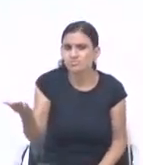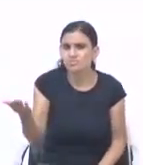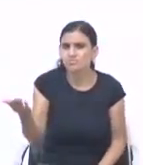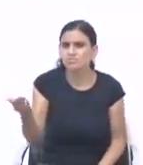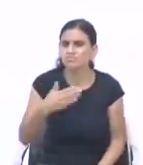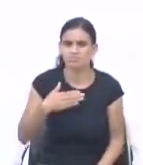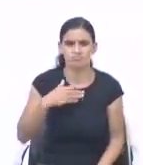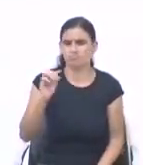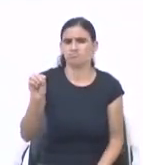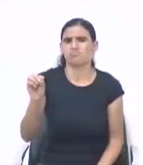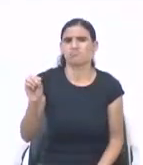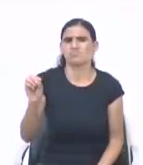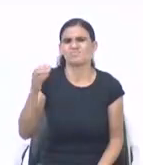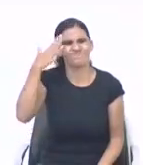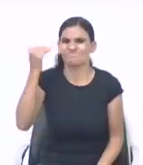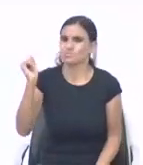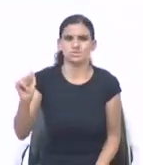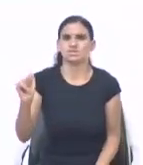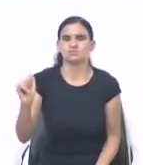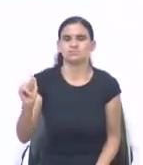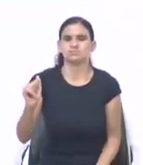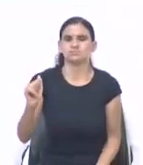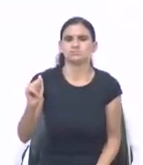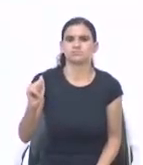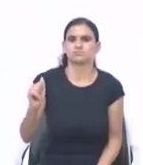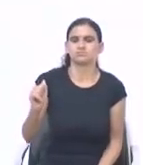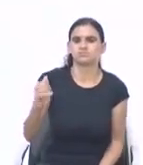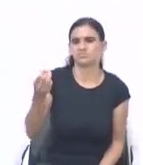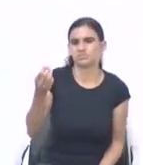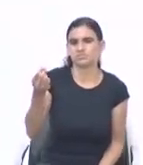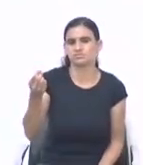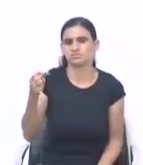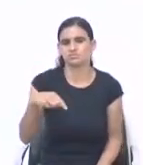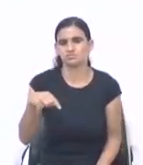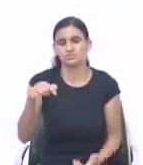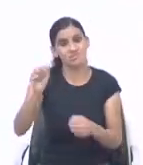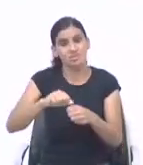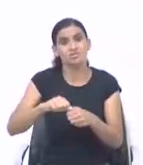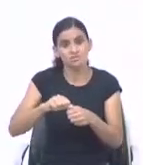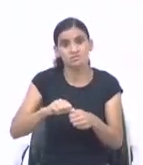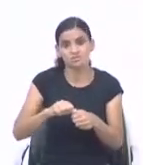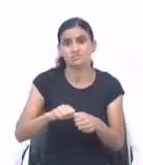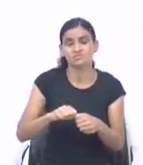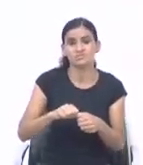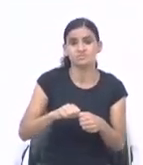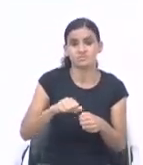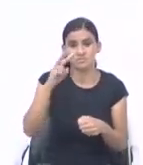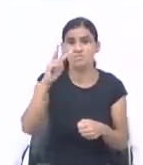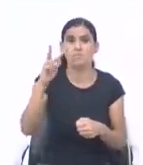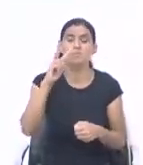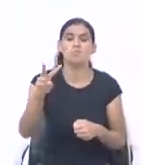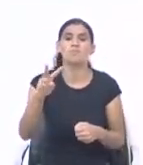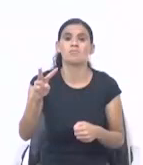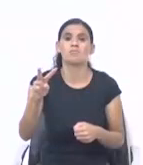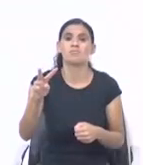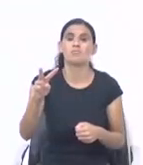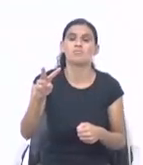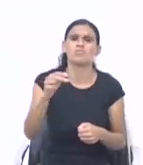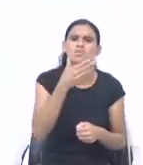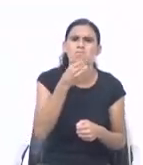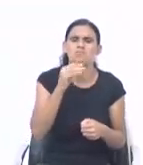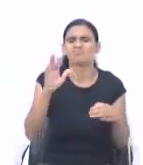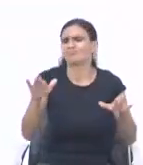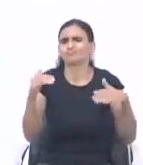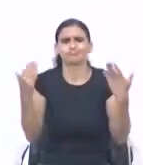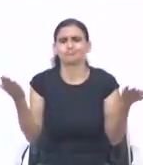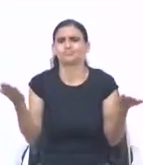mais o meu mordomo. Até do dinheiro. Nós vamos prestar conta diante de Deus. Por aquilo que nós fizemos. E olha o que ele diz. E o mordomo diz consigo. O que